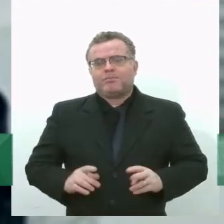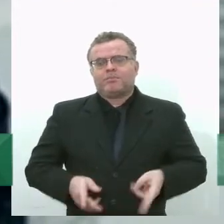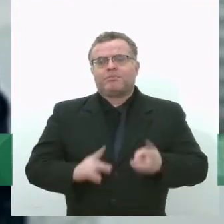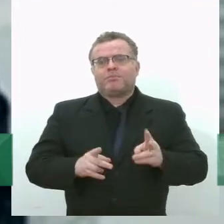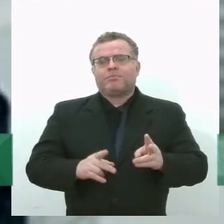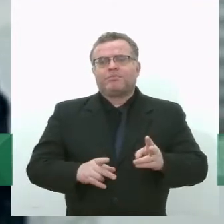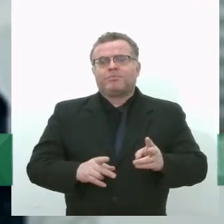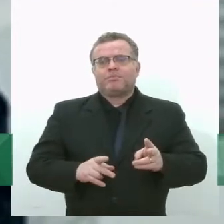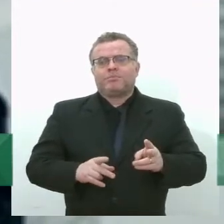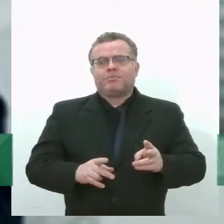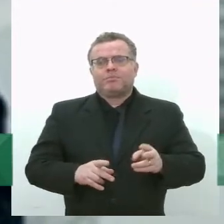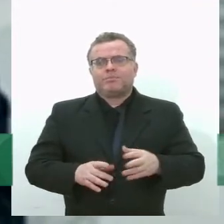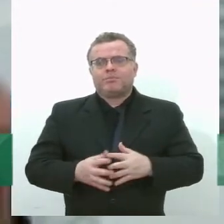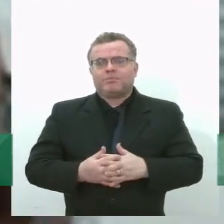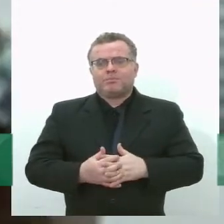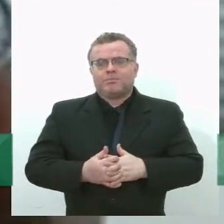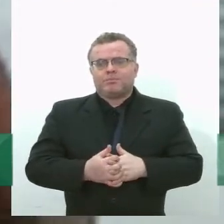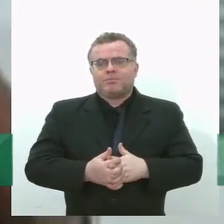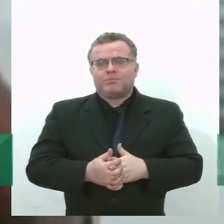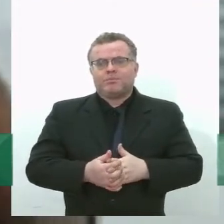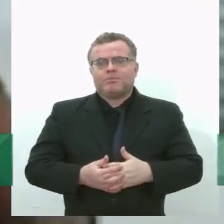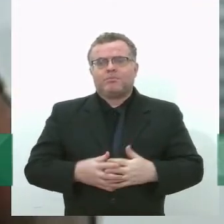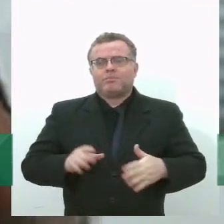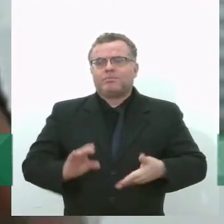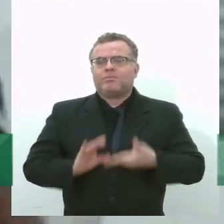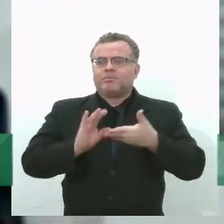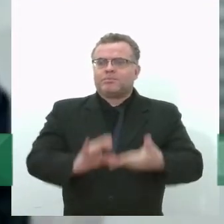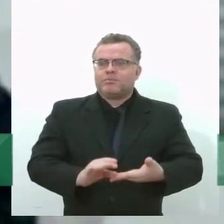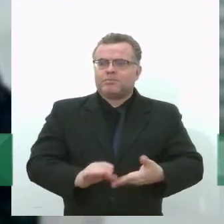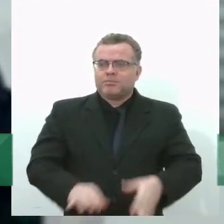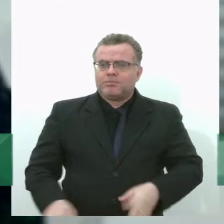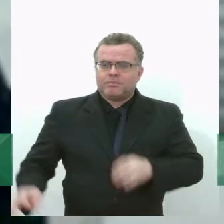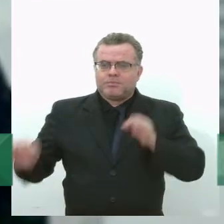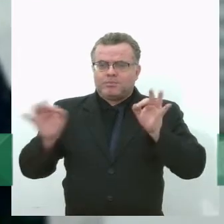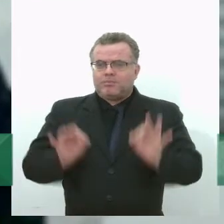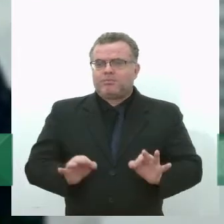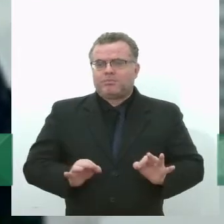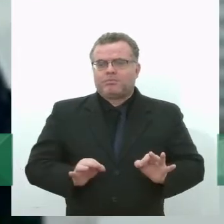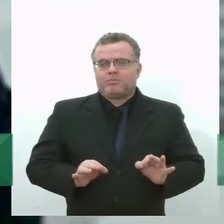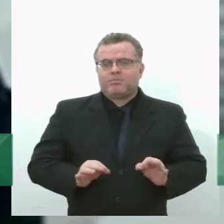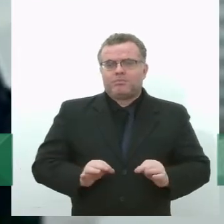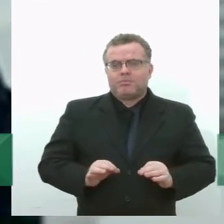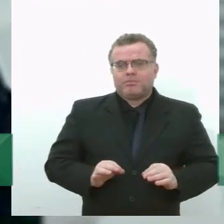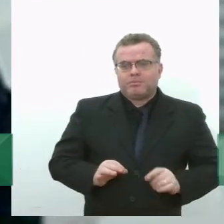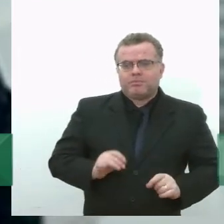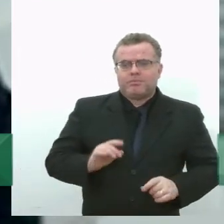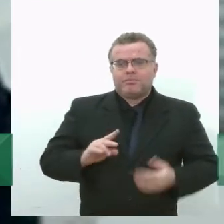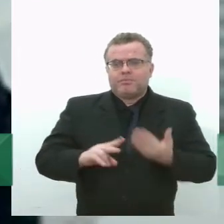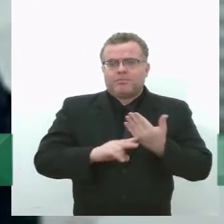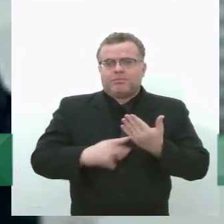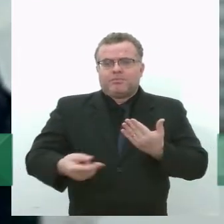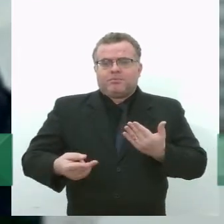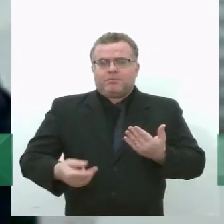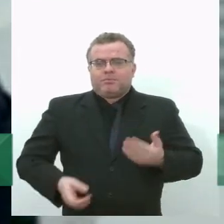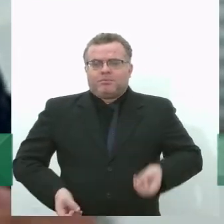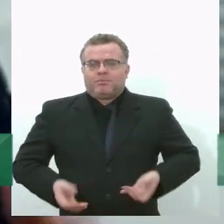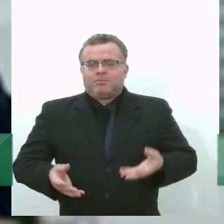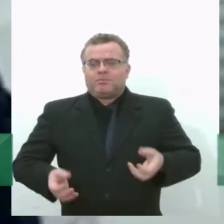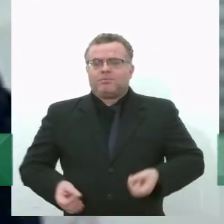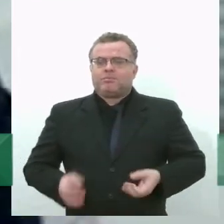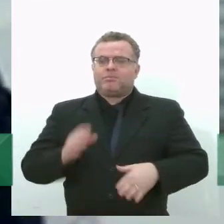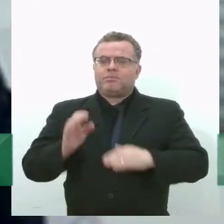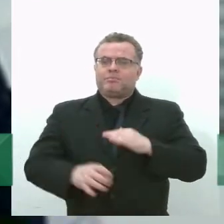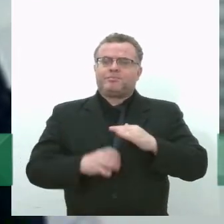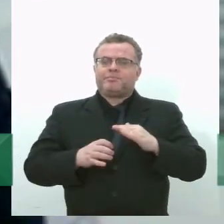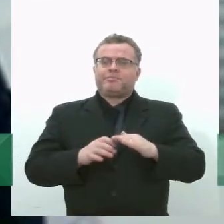investimento. Porque isso gera um custo para a empresa, mas, com